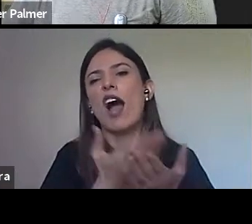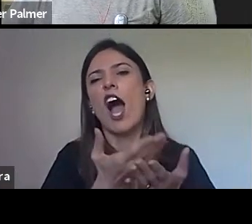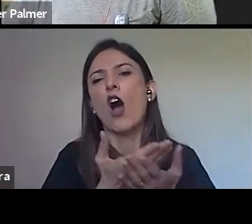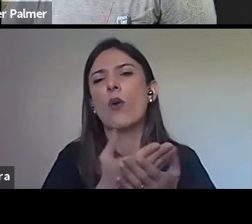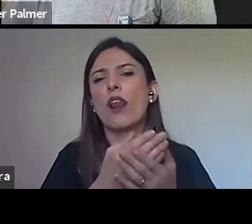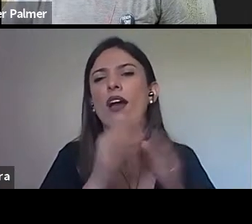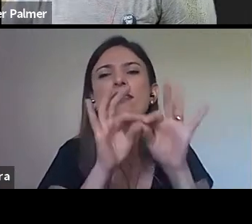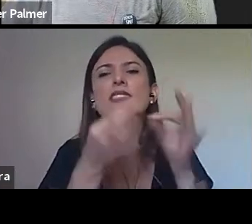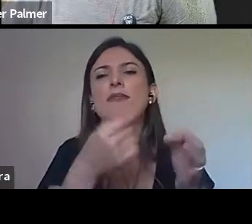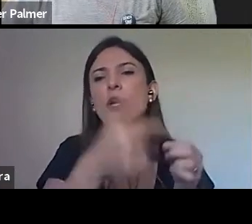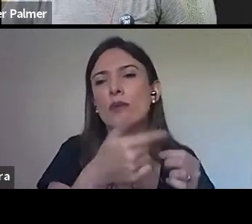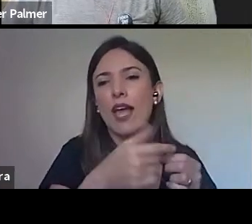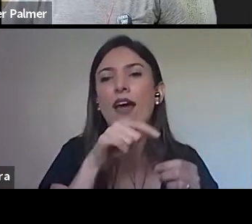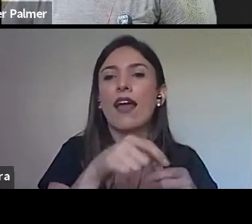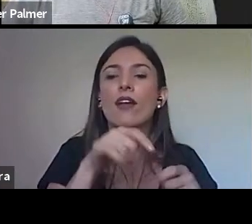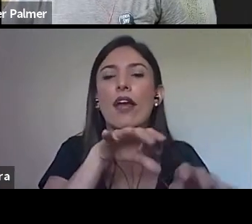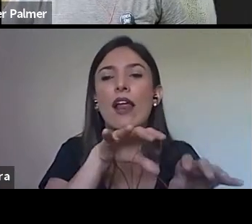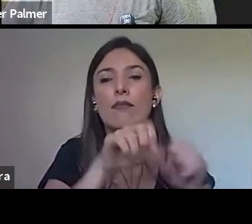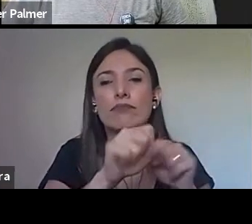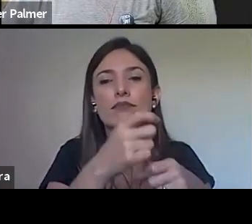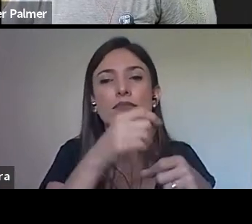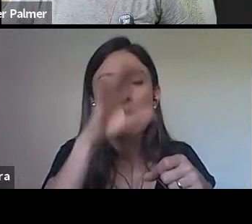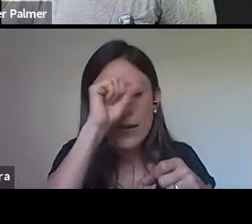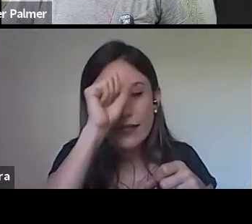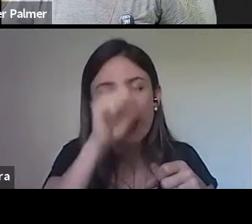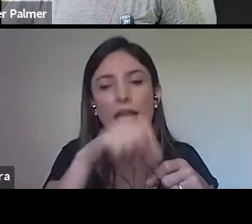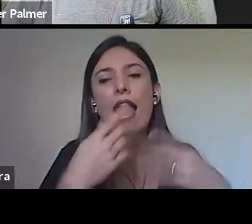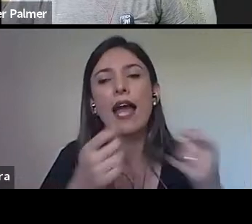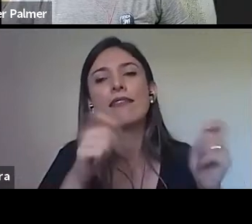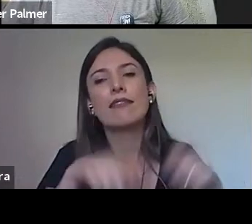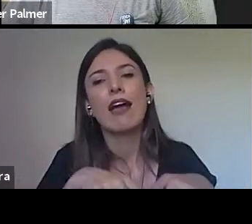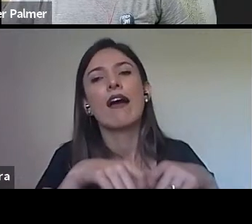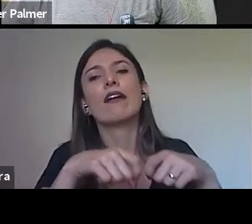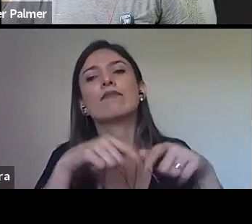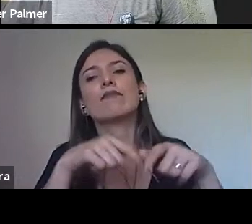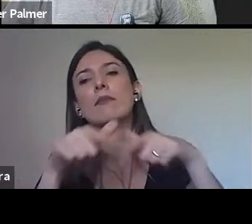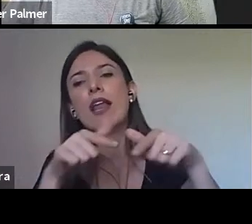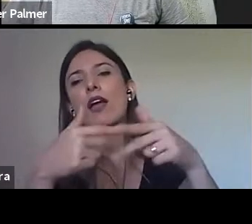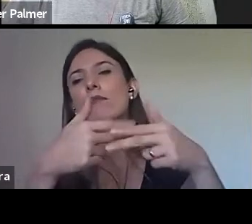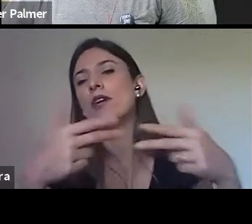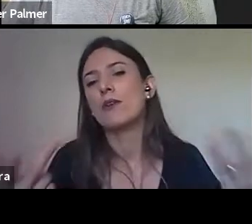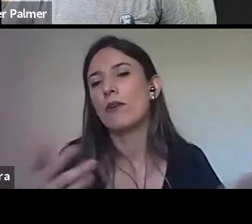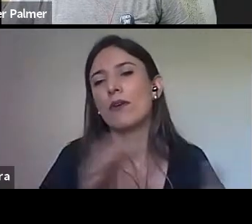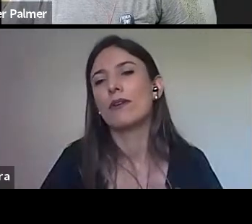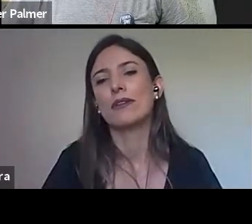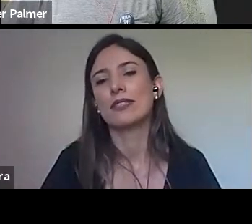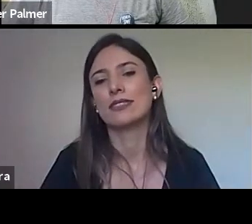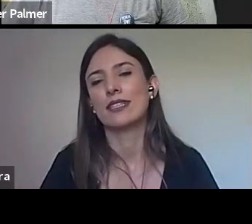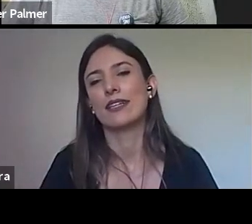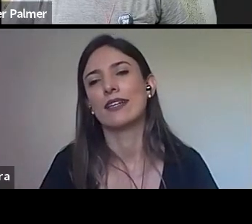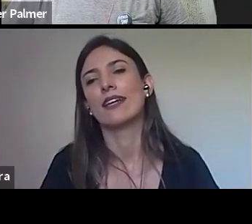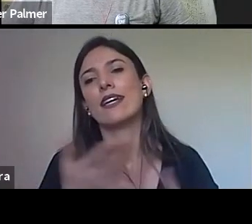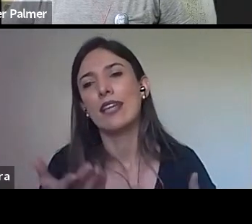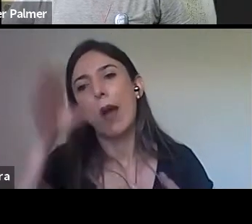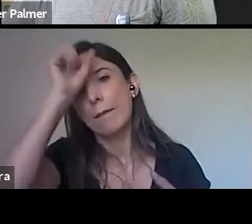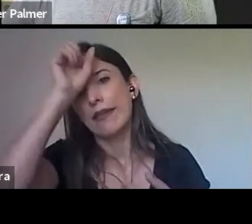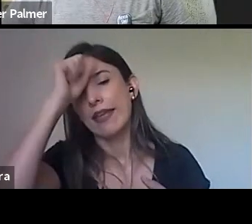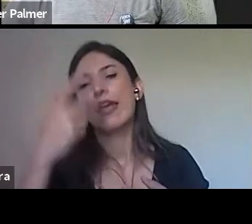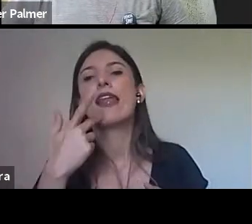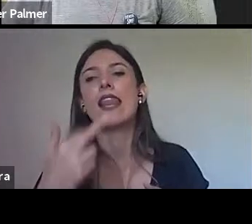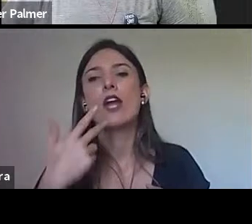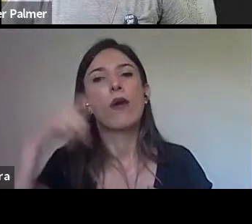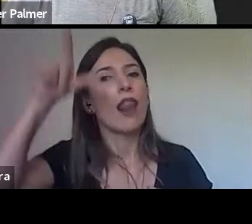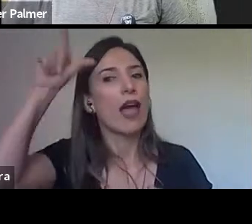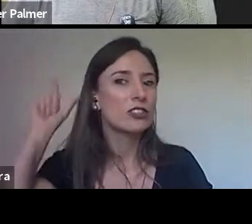pudessem, por exemplo, e para a colíndia, essa a ideia, e aí o aprendizado do latim se tornava necessário para poder entrar nessa